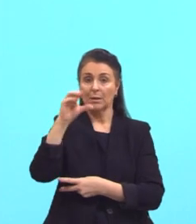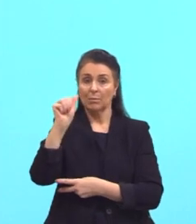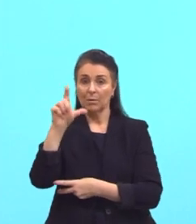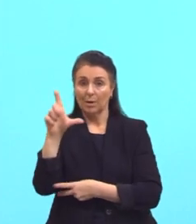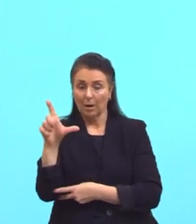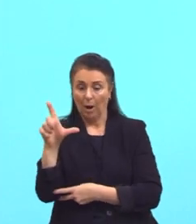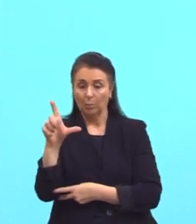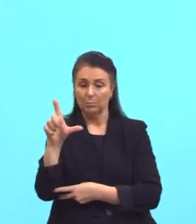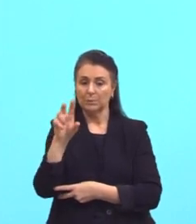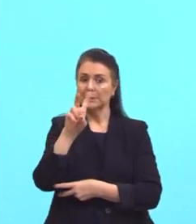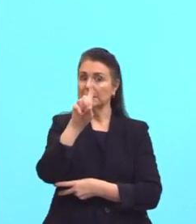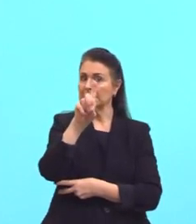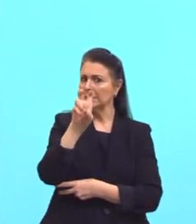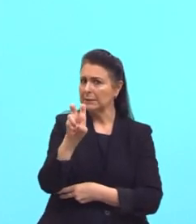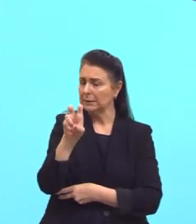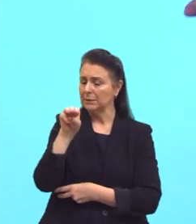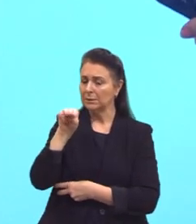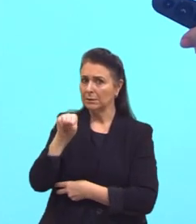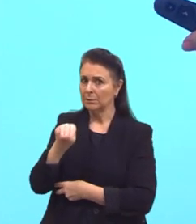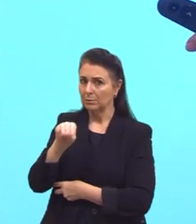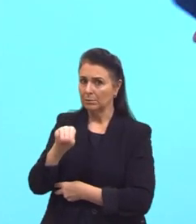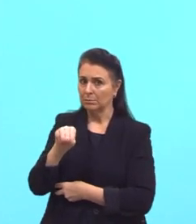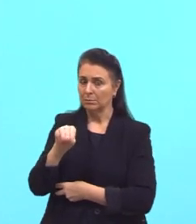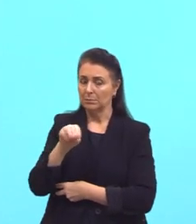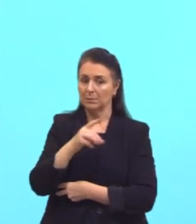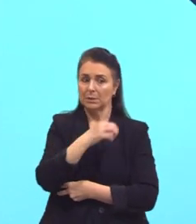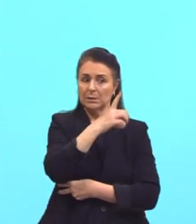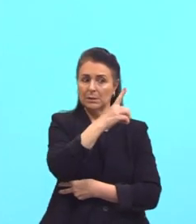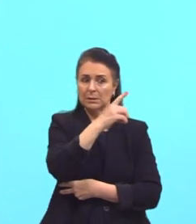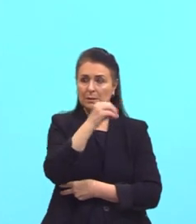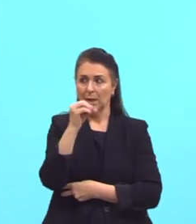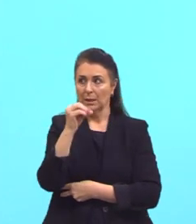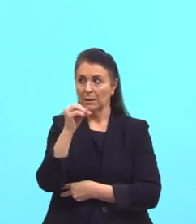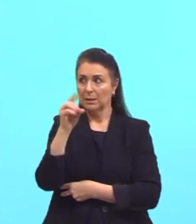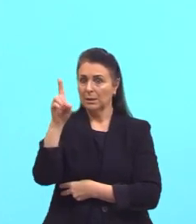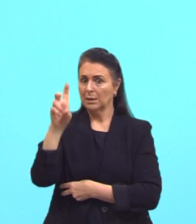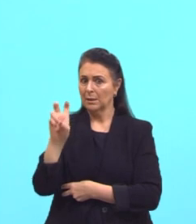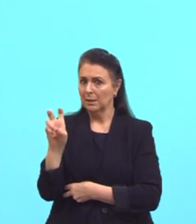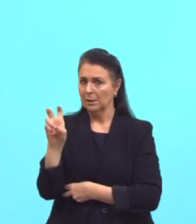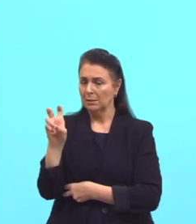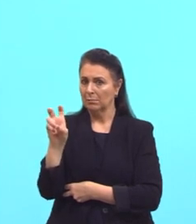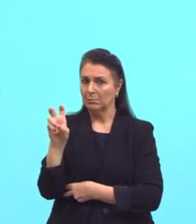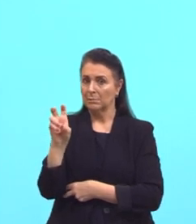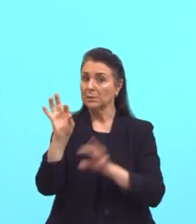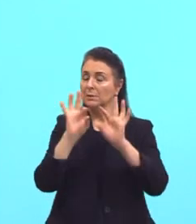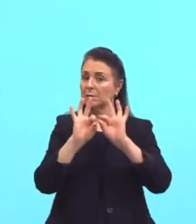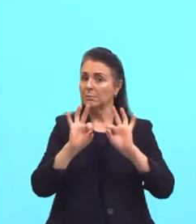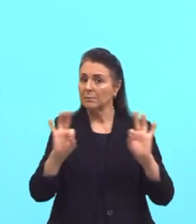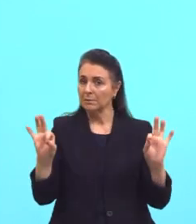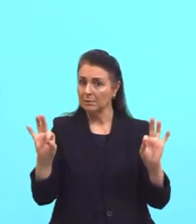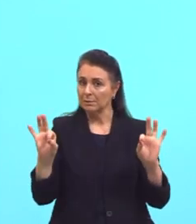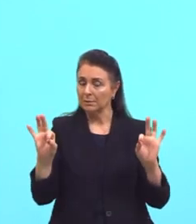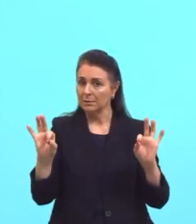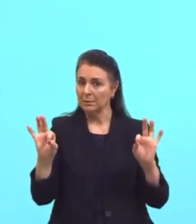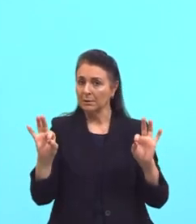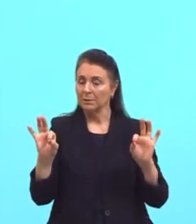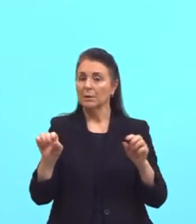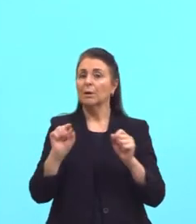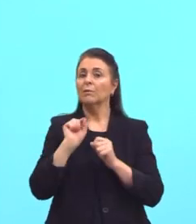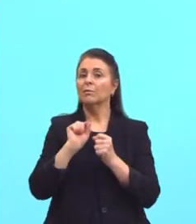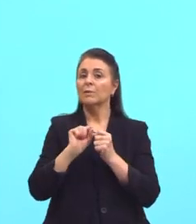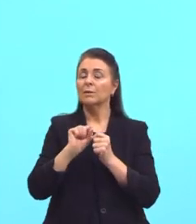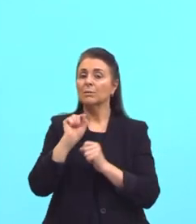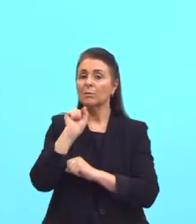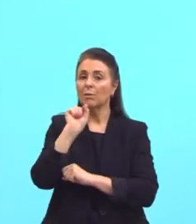15 minutos. 100 para 15. O que eu fiz? Eu simplifiquei, tá? Eu peguei ali